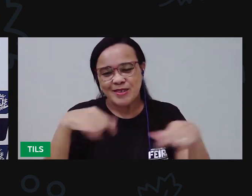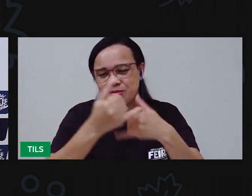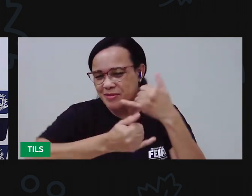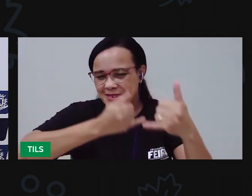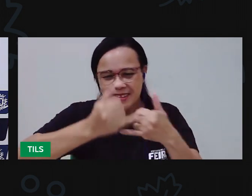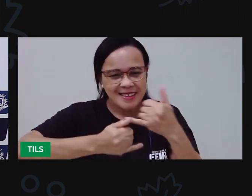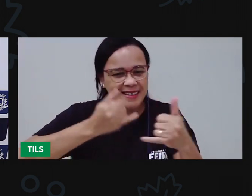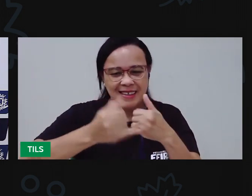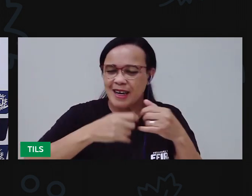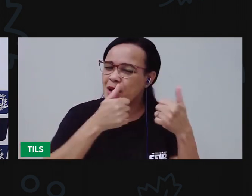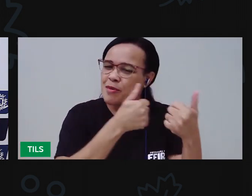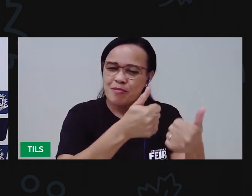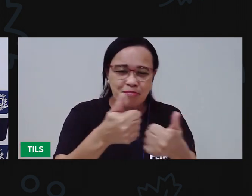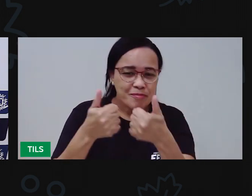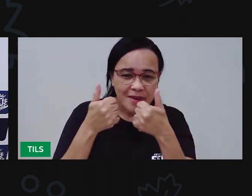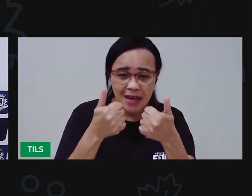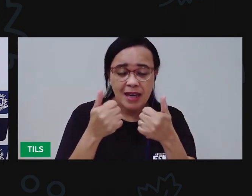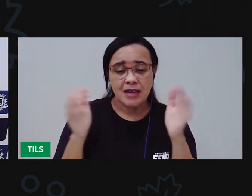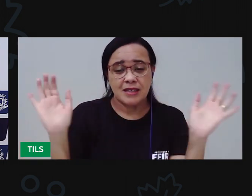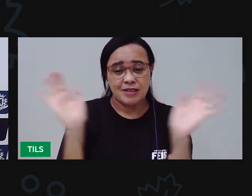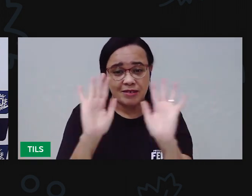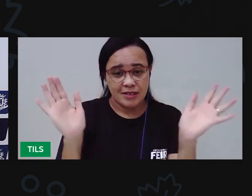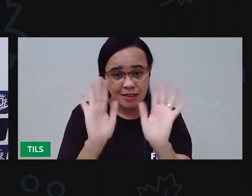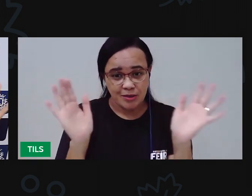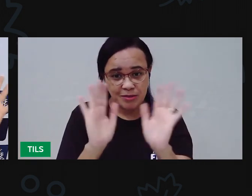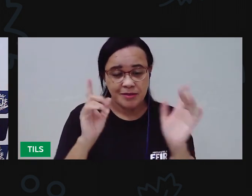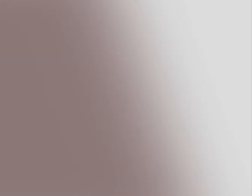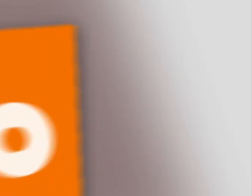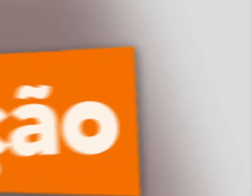Nos vemos no nosso próximo encontro. Beijos!